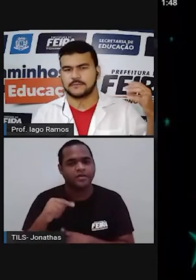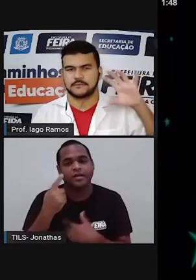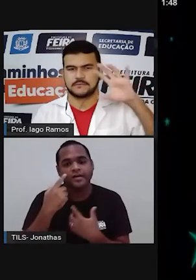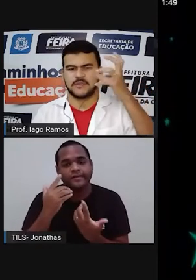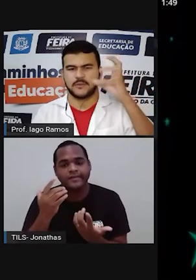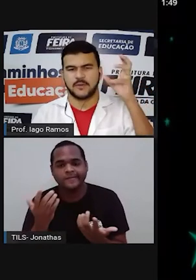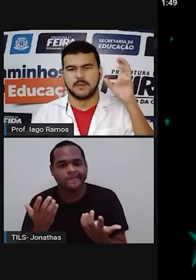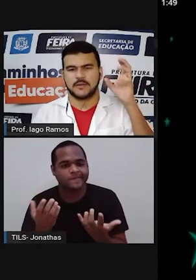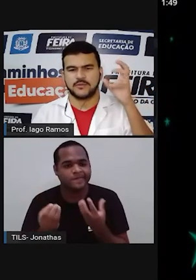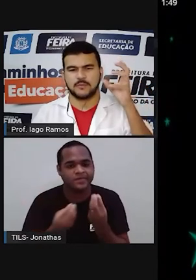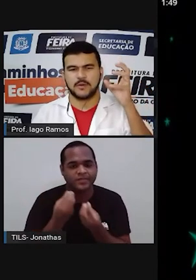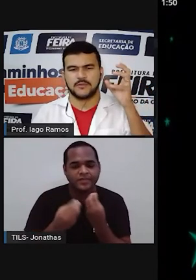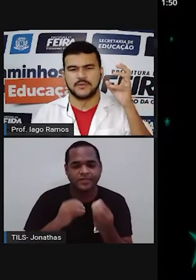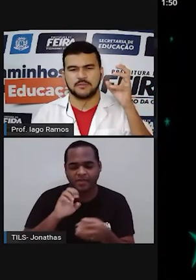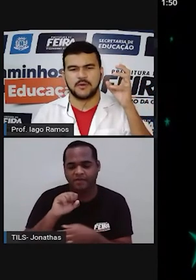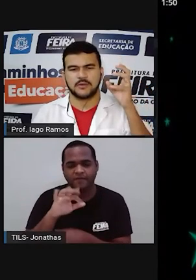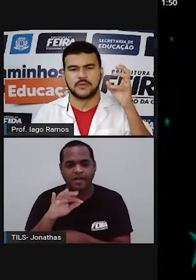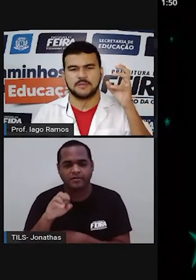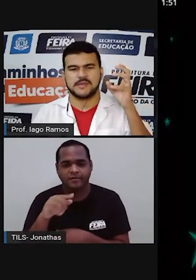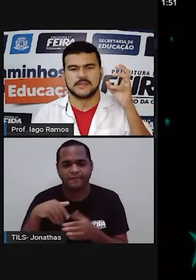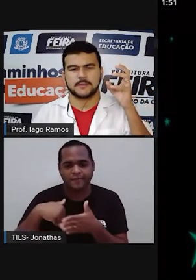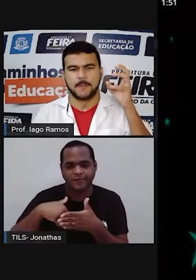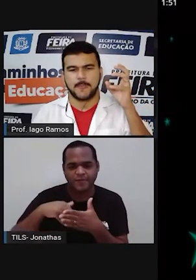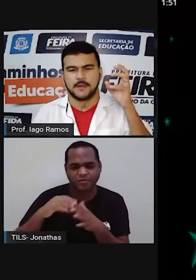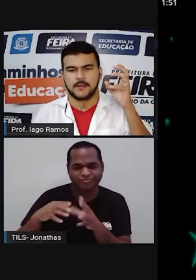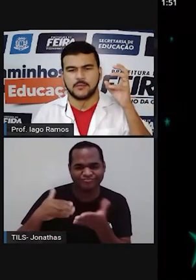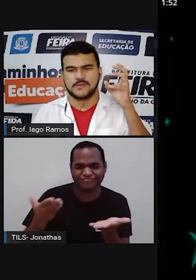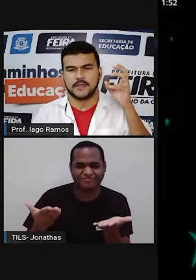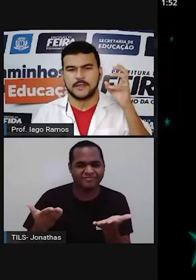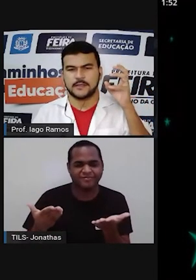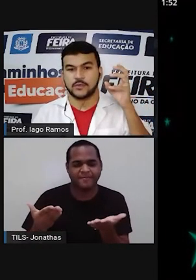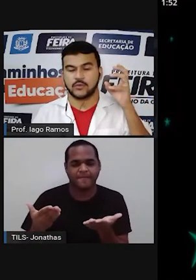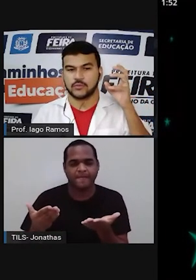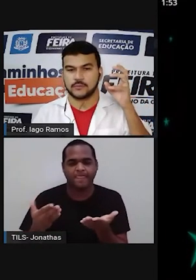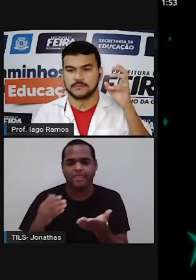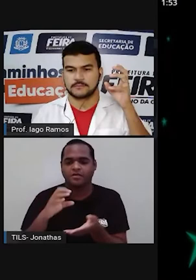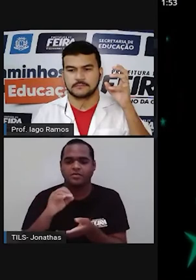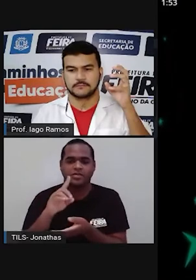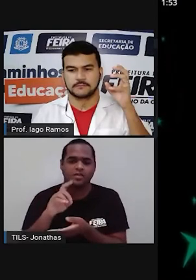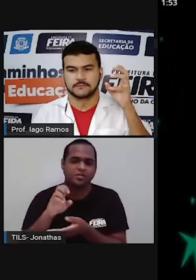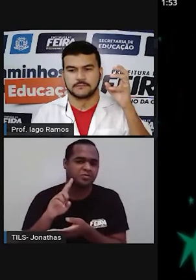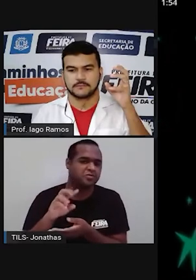tem o formato de uma bola de futebol, a torre de Pisa. Um cilindro.